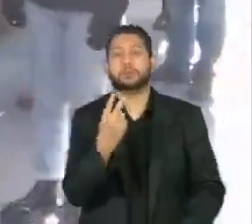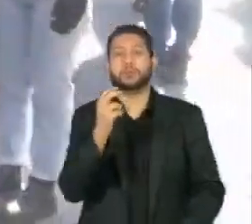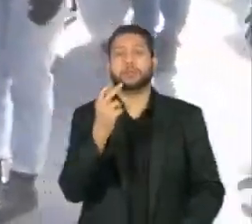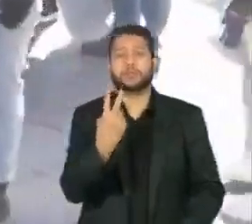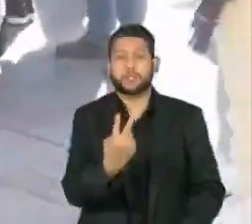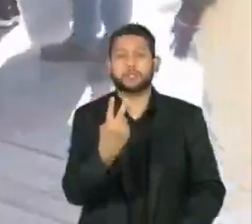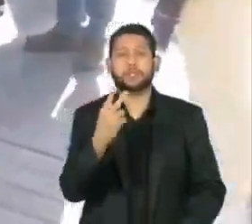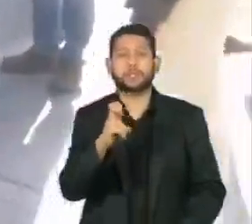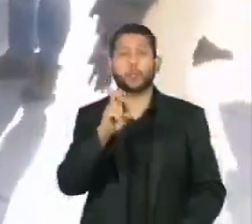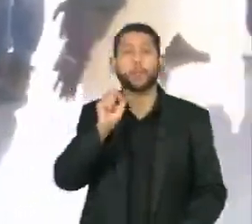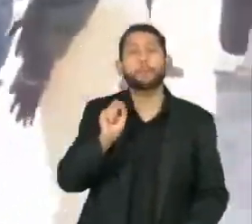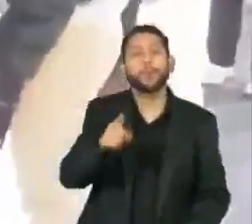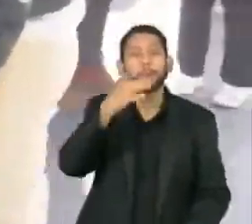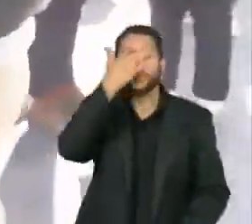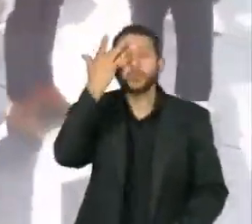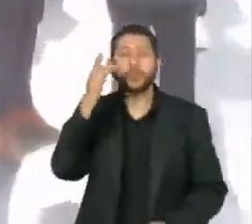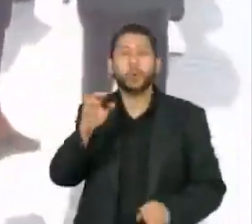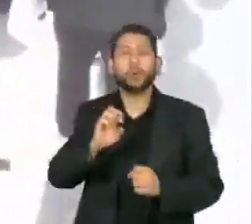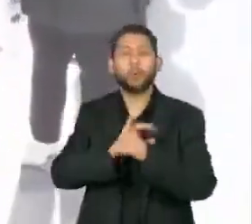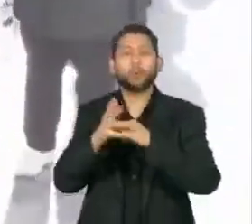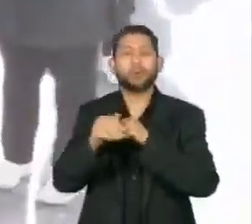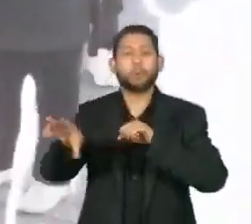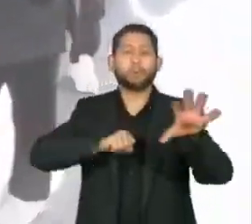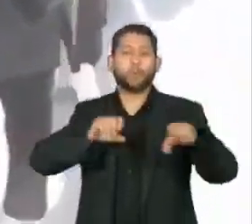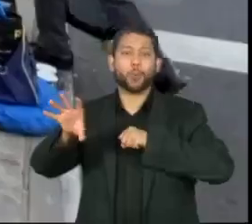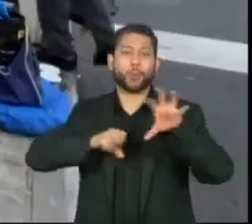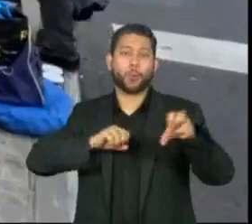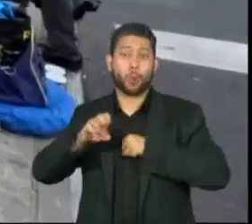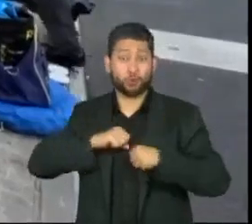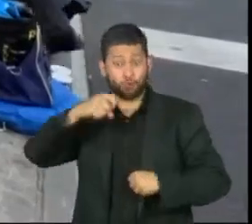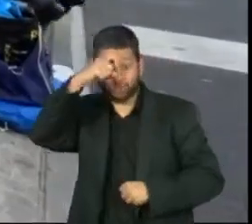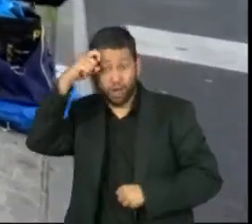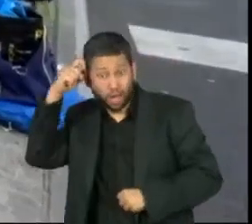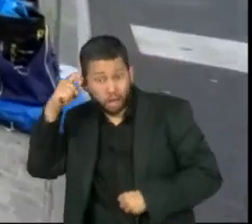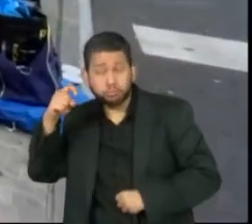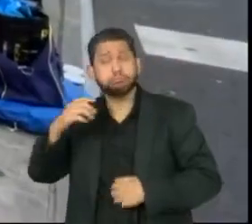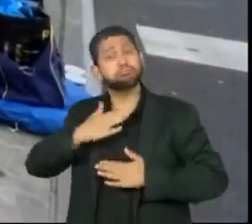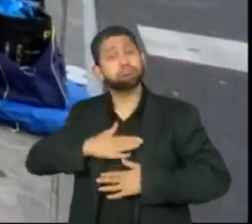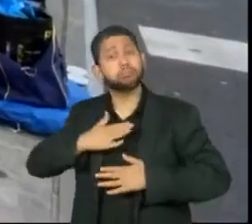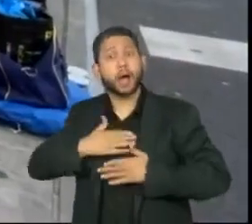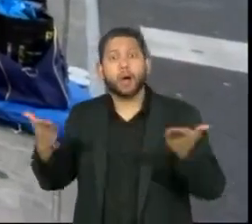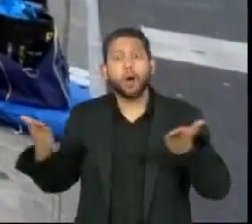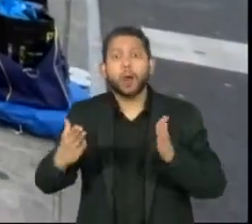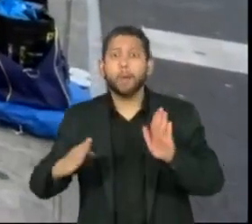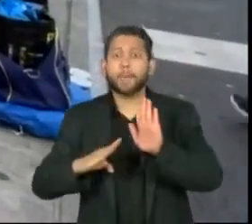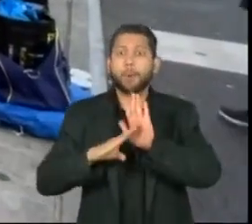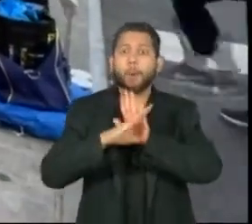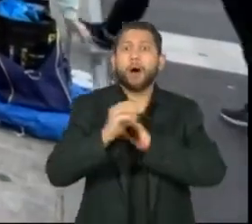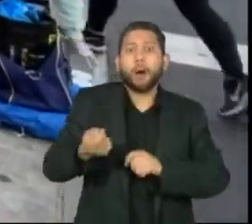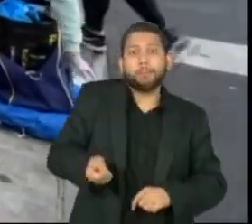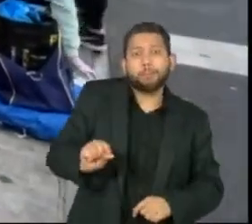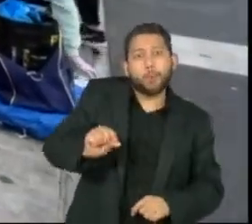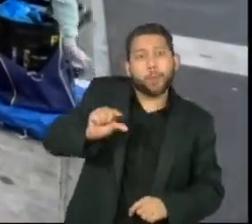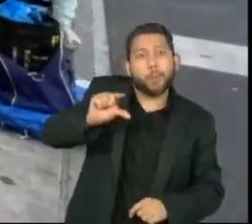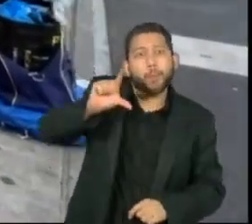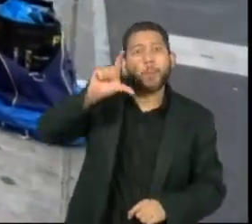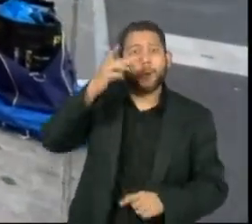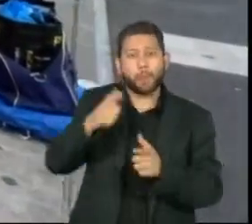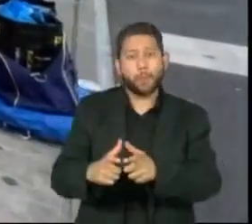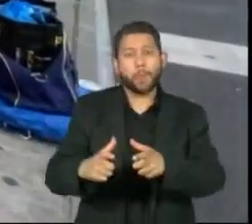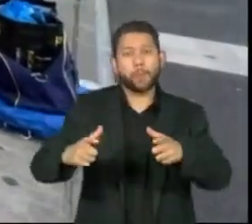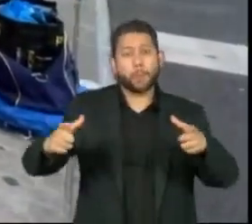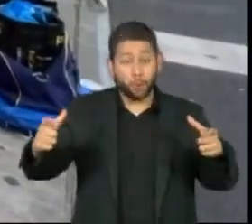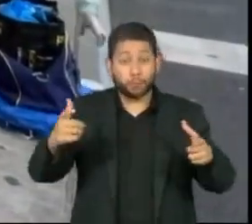São os números mais altos desde janeiro deste ano. Os profissionais de saúde alertam para o aumento nas